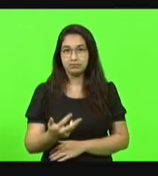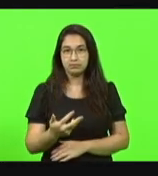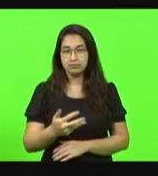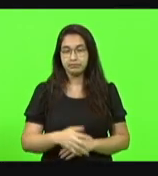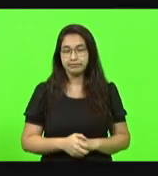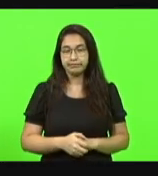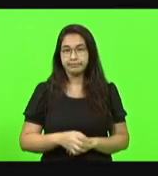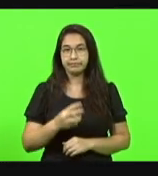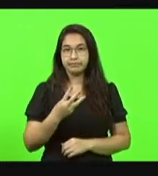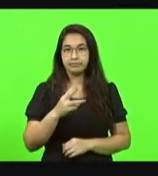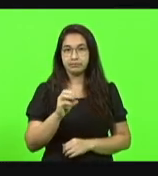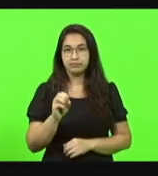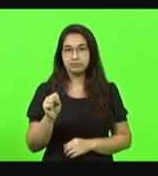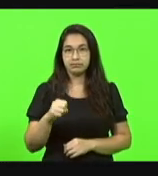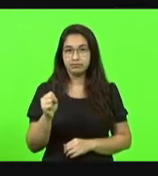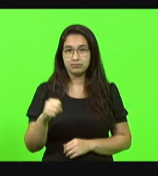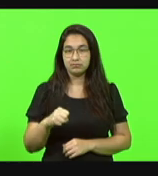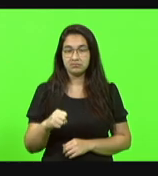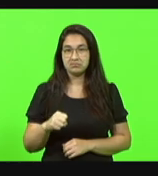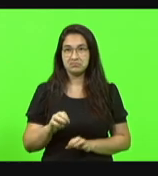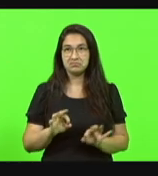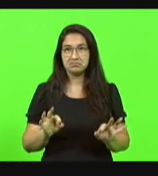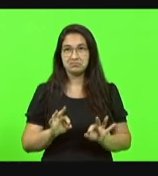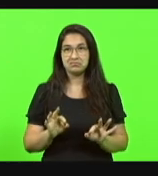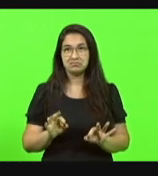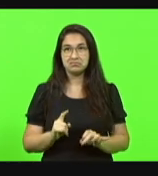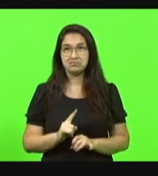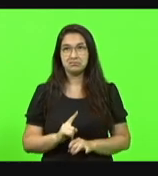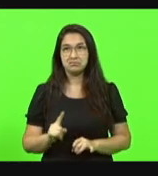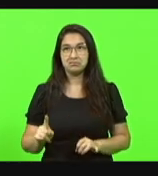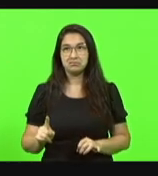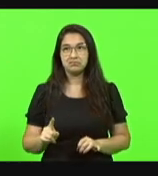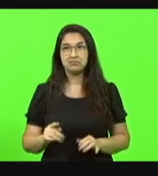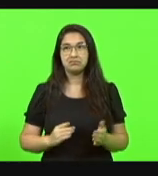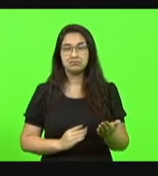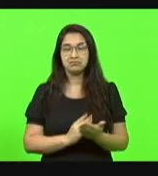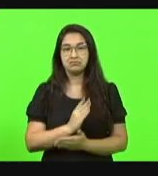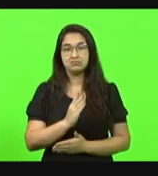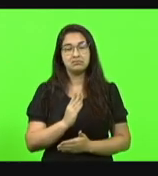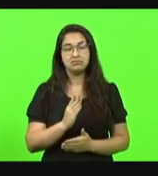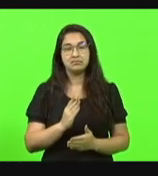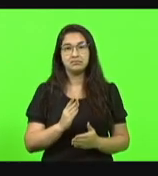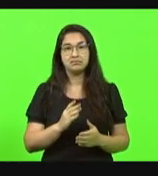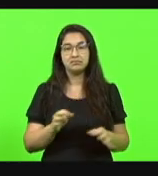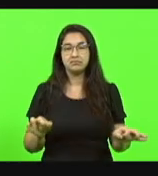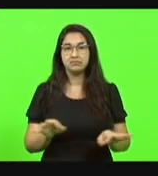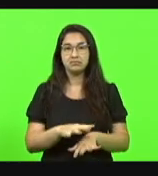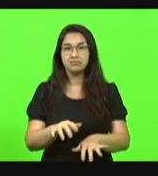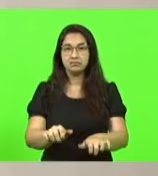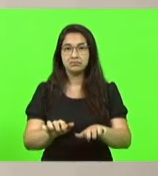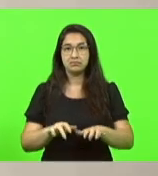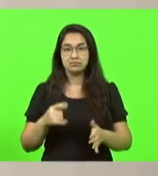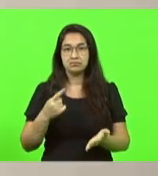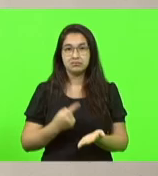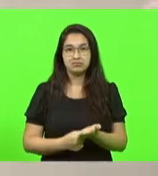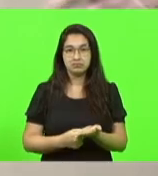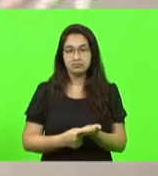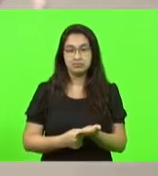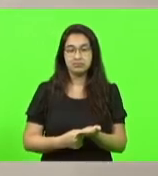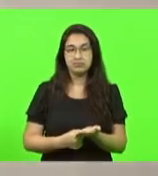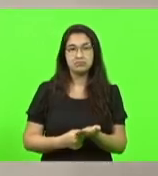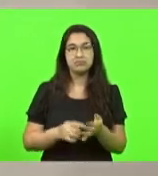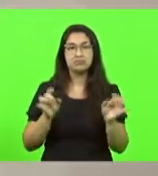30 votos sim, nenhum voto não, nenhuma abstenção, está aprovada em primeiro turno. Esta presidência encerra a presidência de sessão e convoca outra sessão